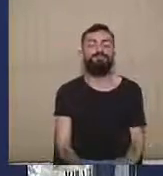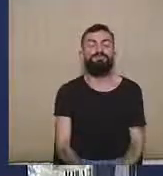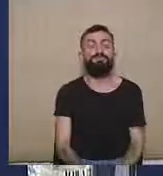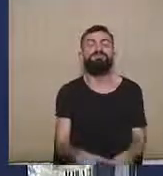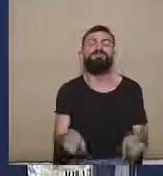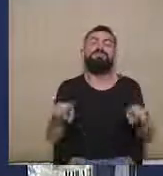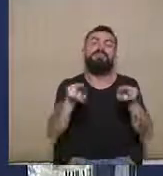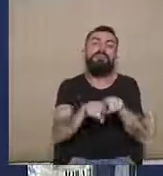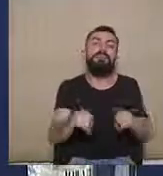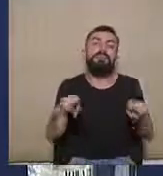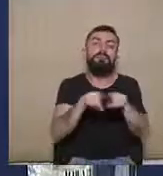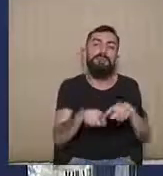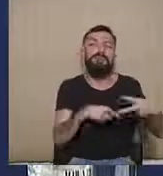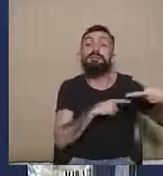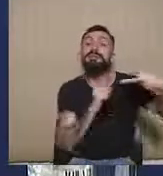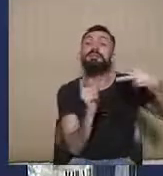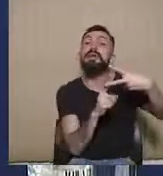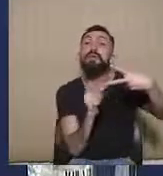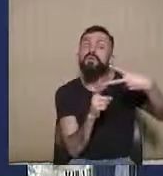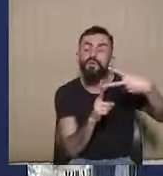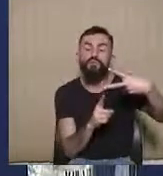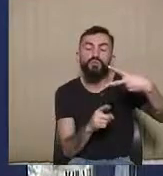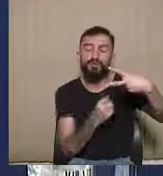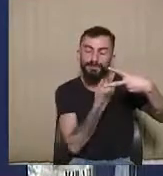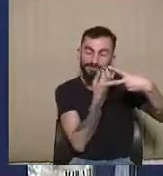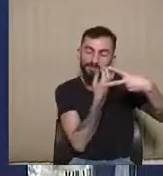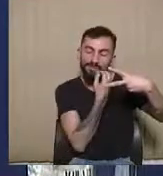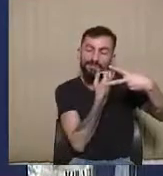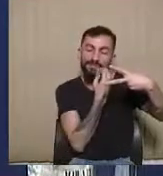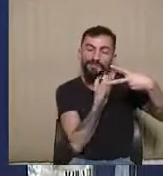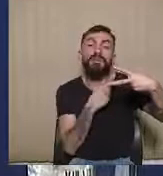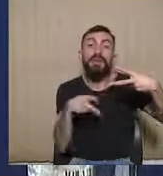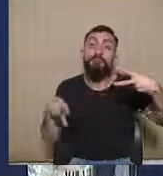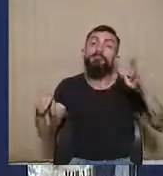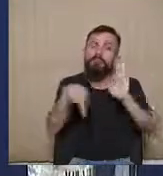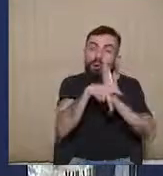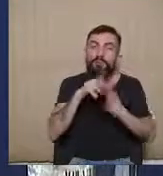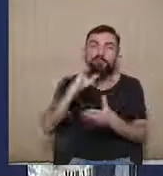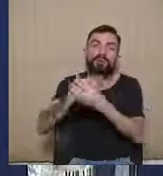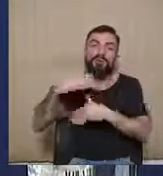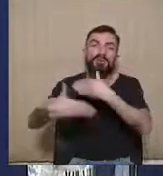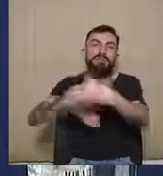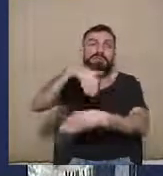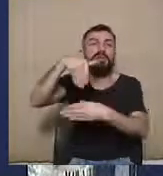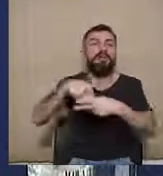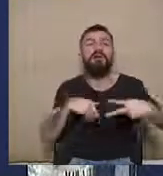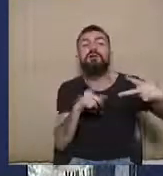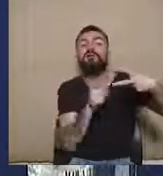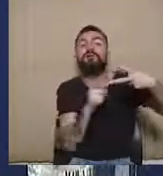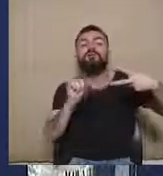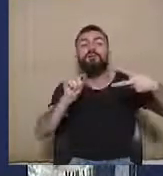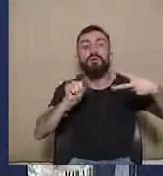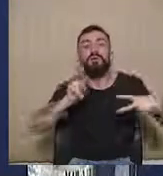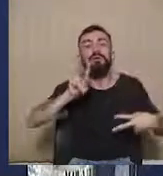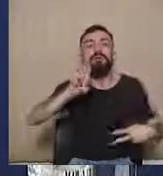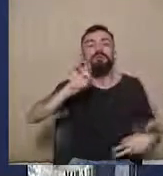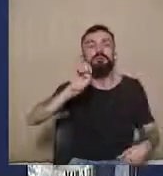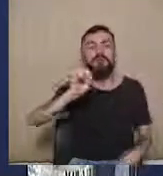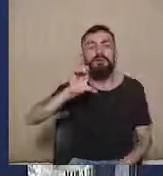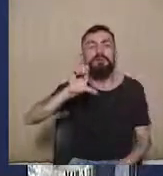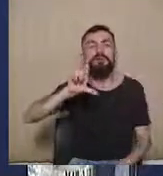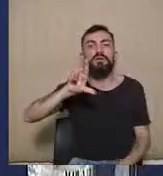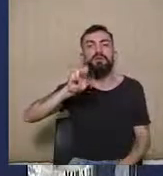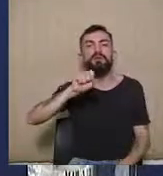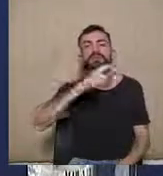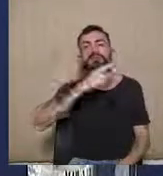passamos para o segundo princípio, que é categorizante do processo eleitoral, que é o princípio da preclusão. Ele, na verdade, é um